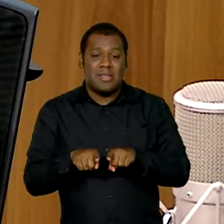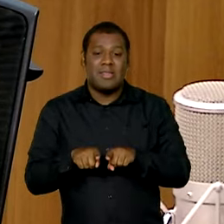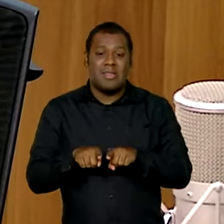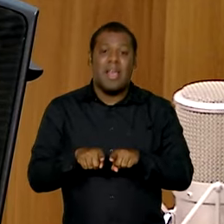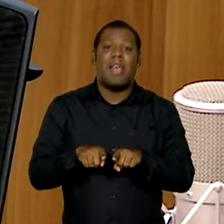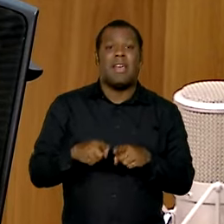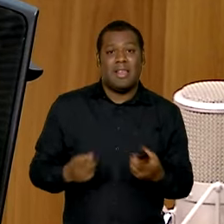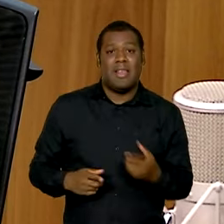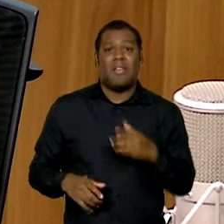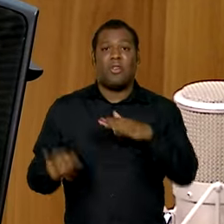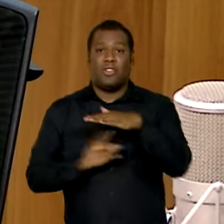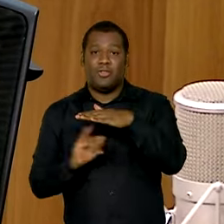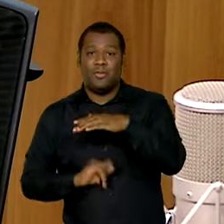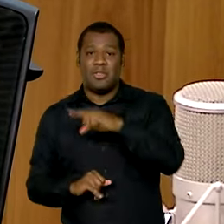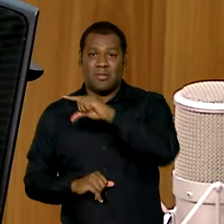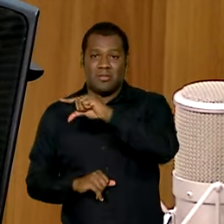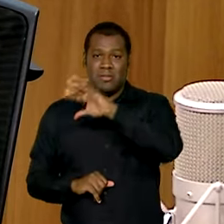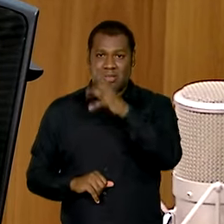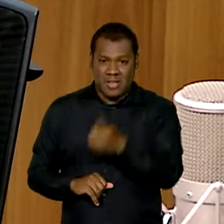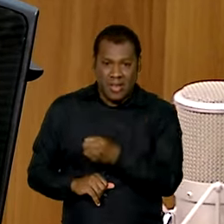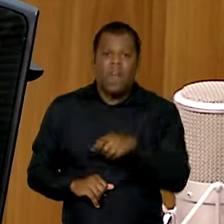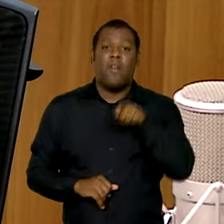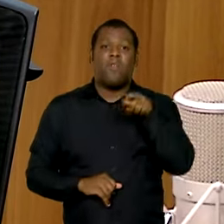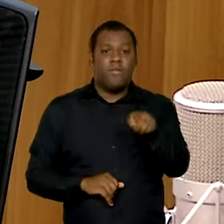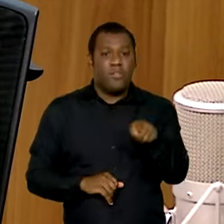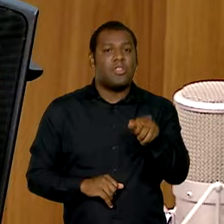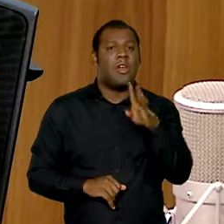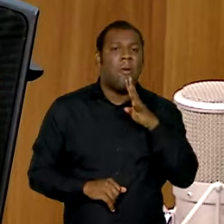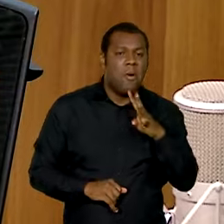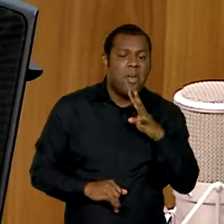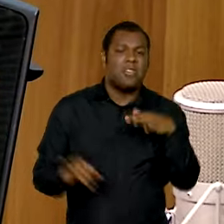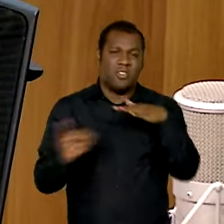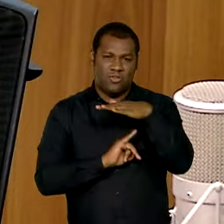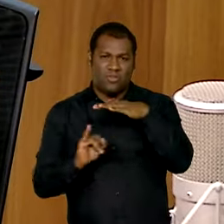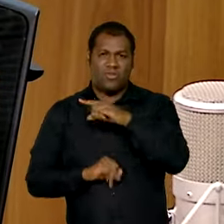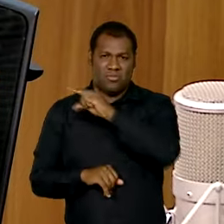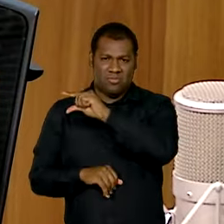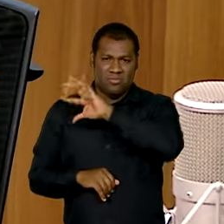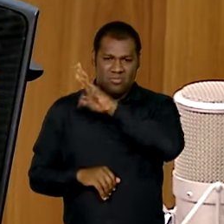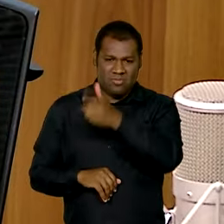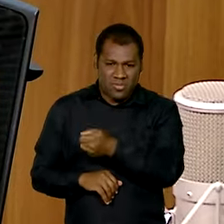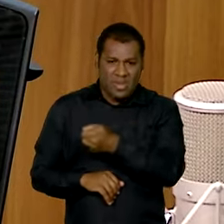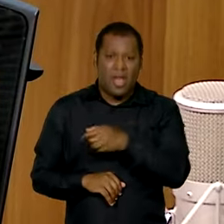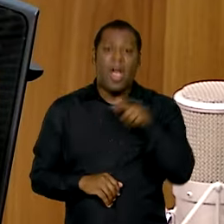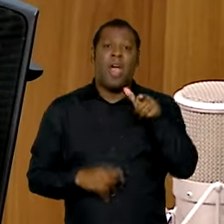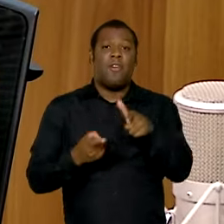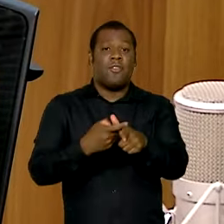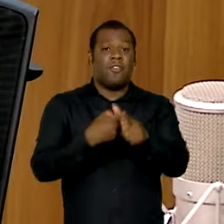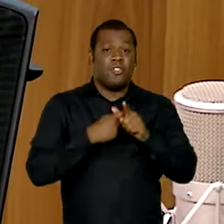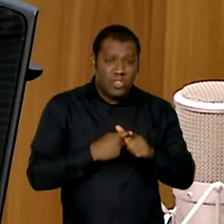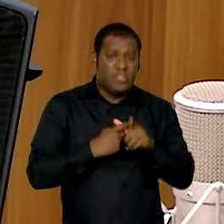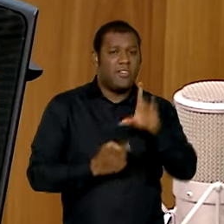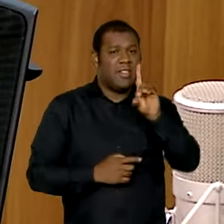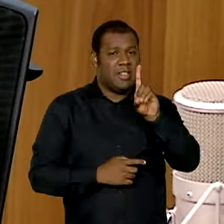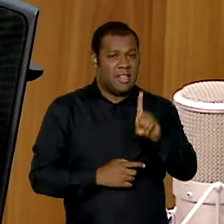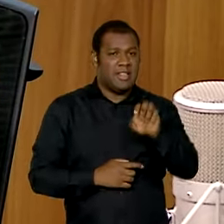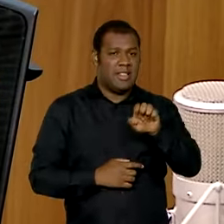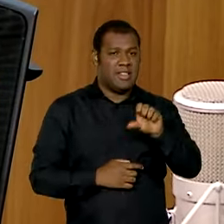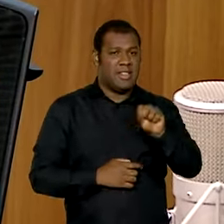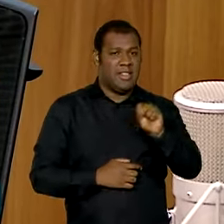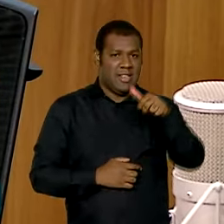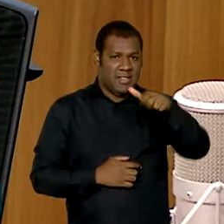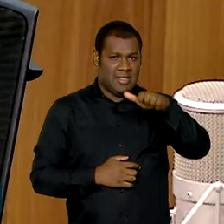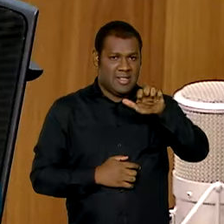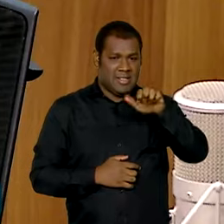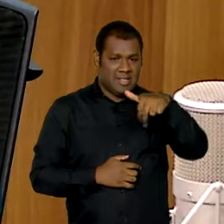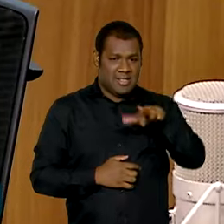Se você é um usuário do Serasa ou vai criar uma conta no Serasa e você tem uma dívida no Desenrola, automaticamente já vai